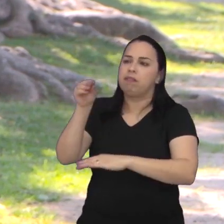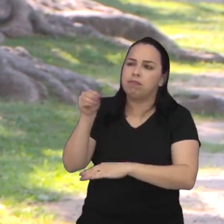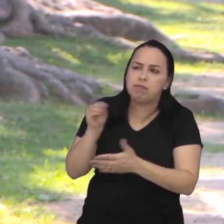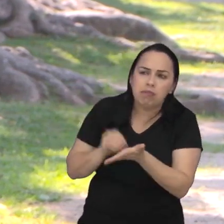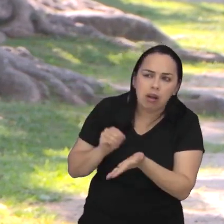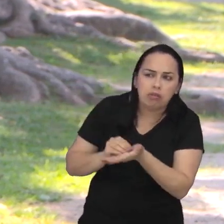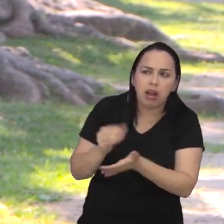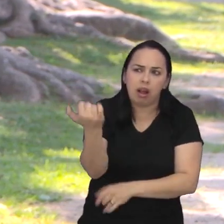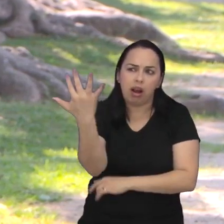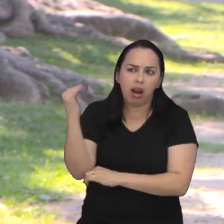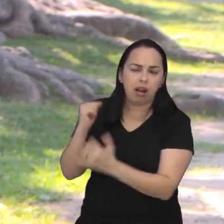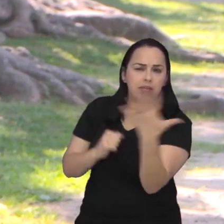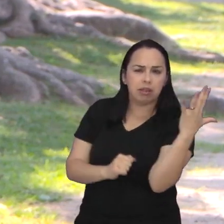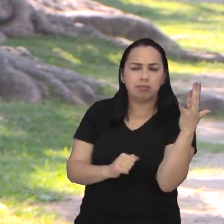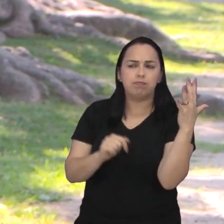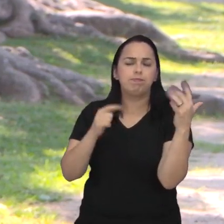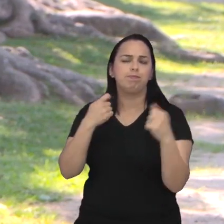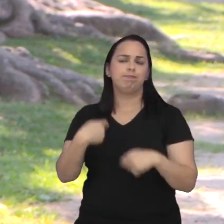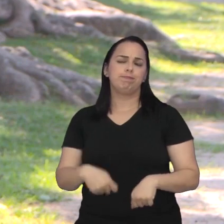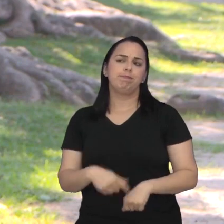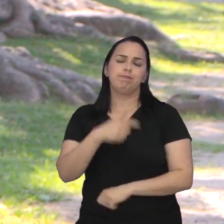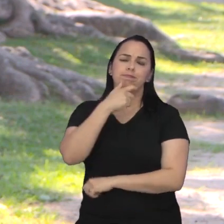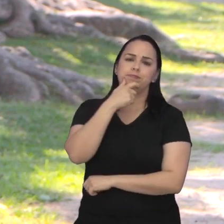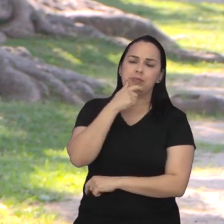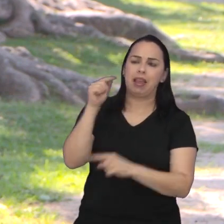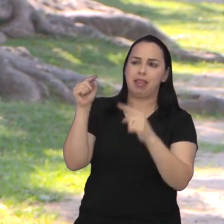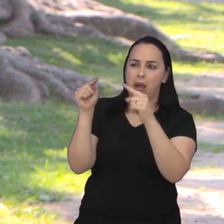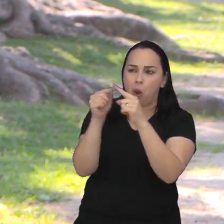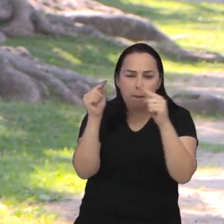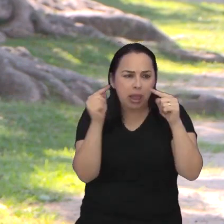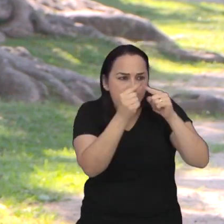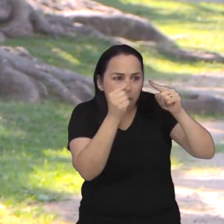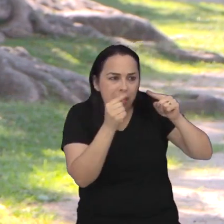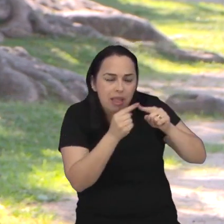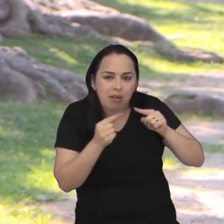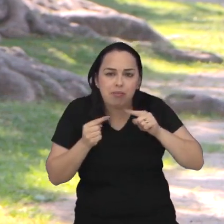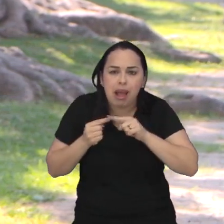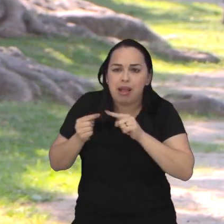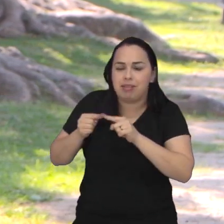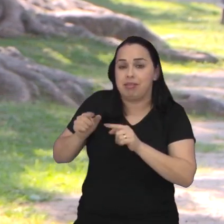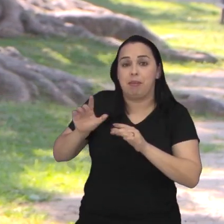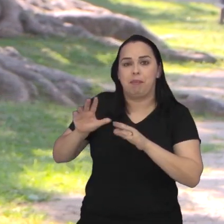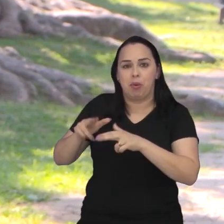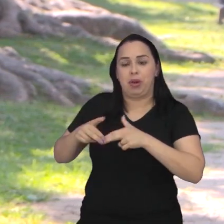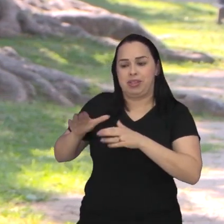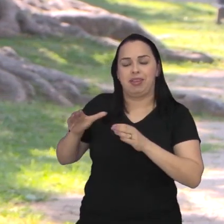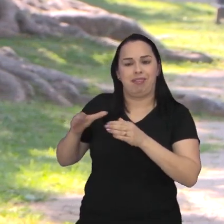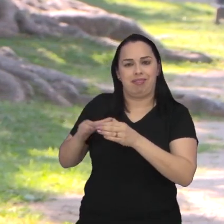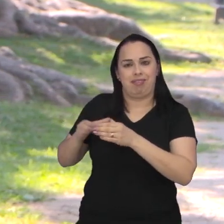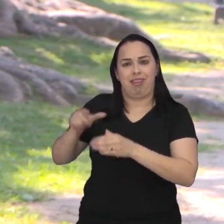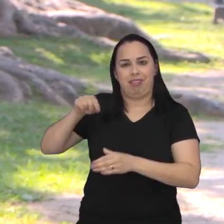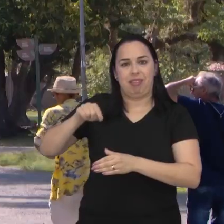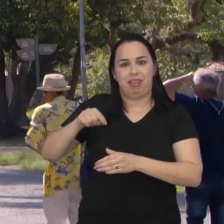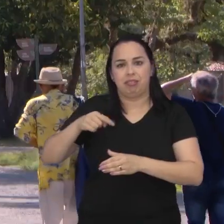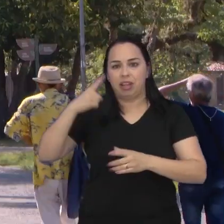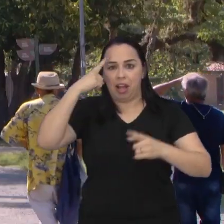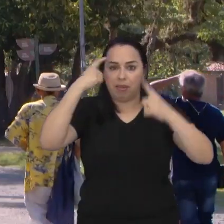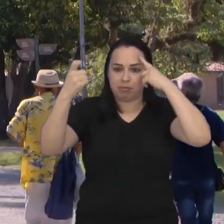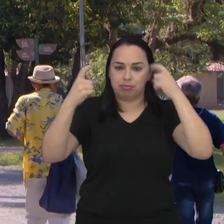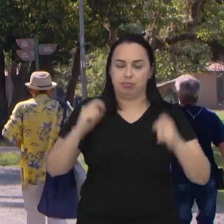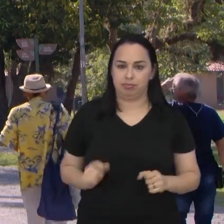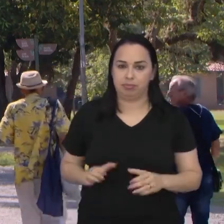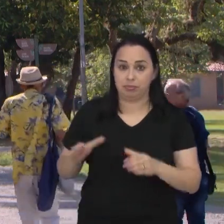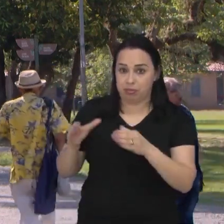Cabe uma árvore ali ou não cabe? Qual que é a característica do local? Então, ali você tem os especialistas em cada setor. As